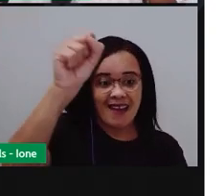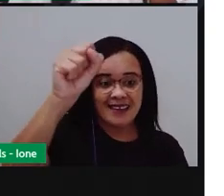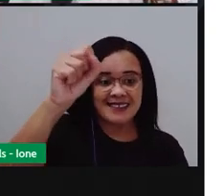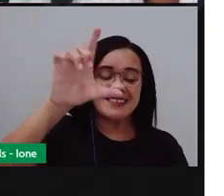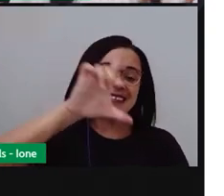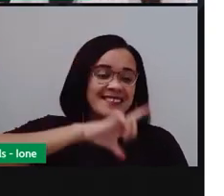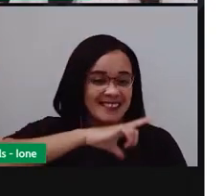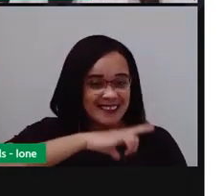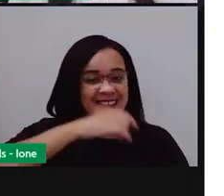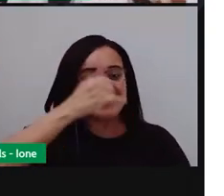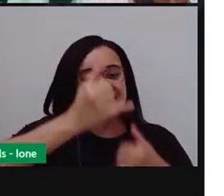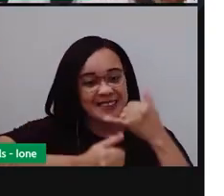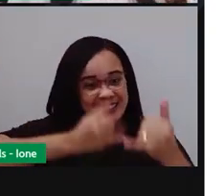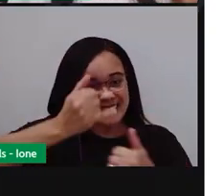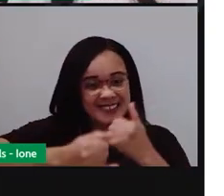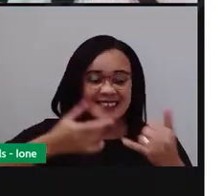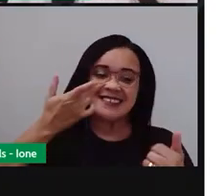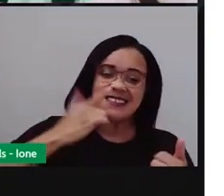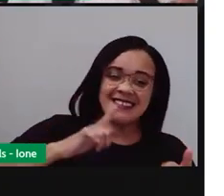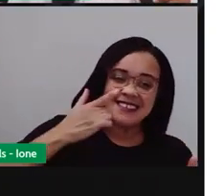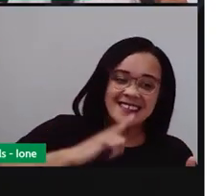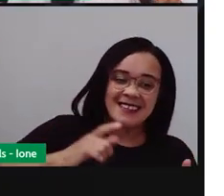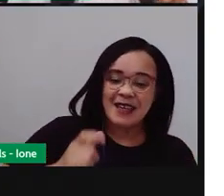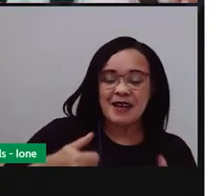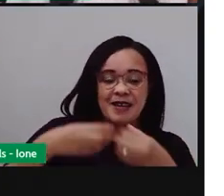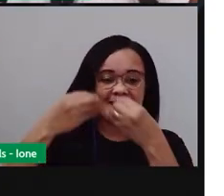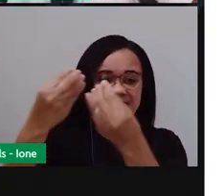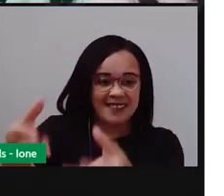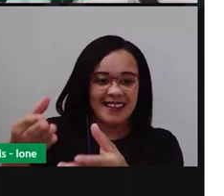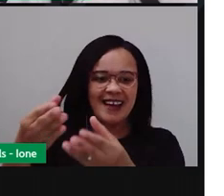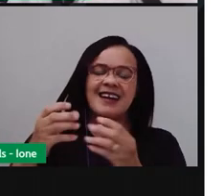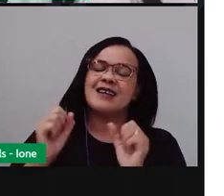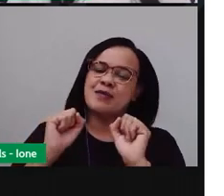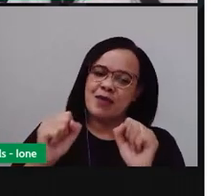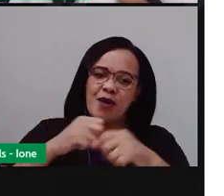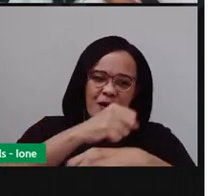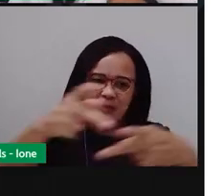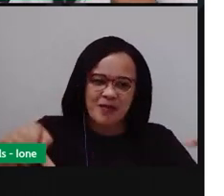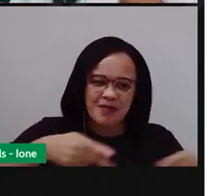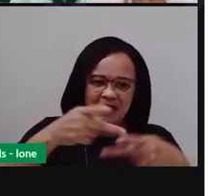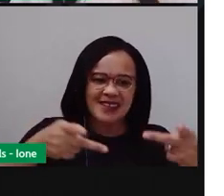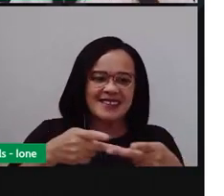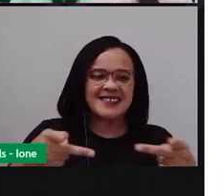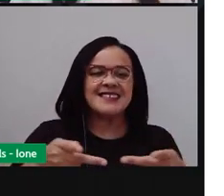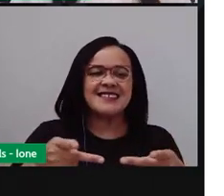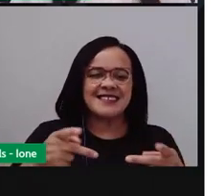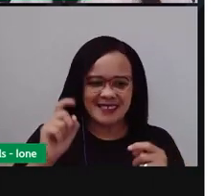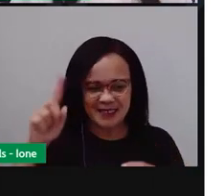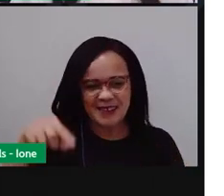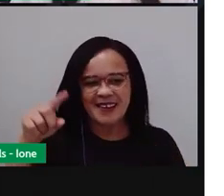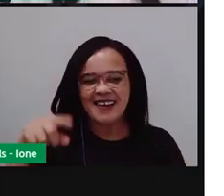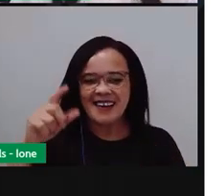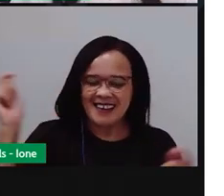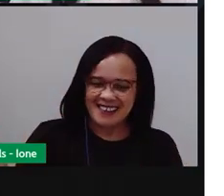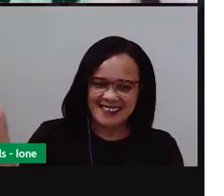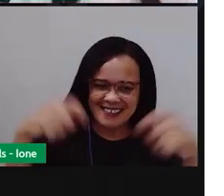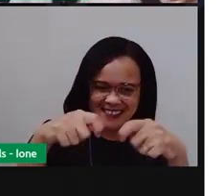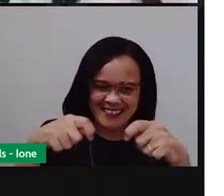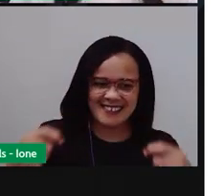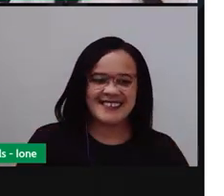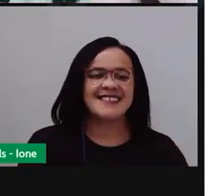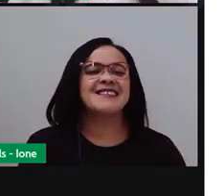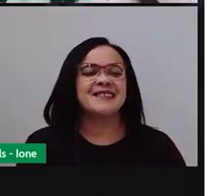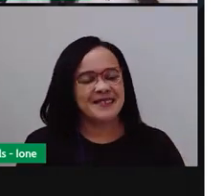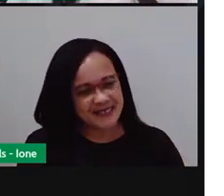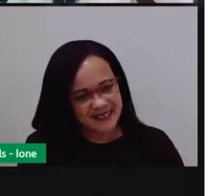prenda em que quem pesca ali pode ganhar algum presente, né? Algum